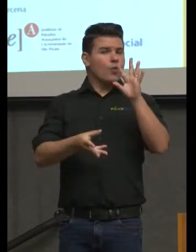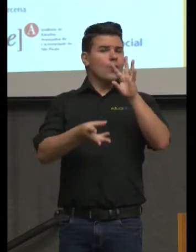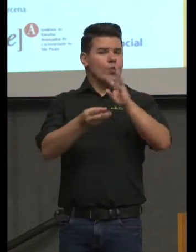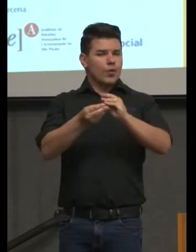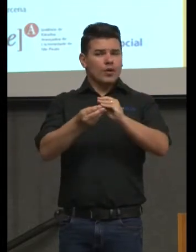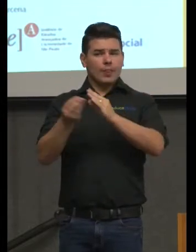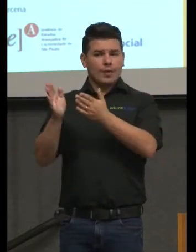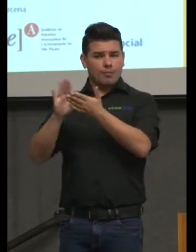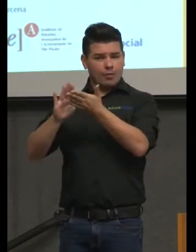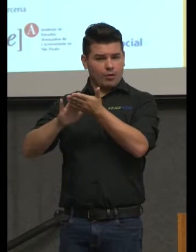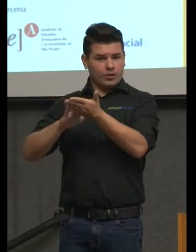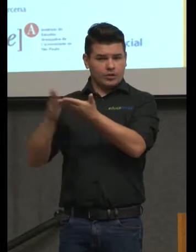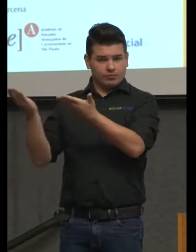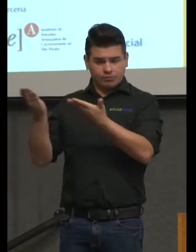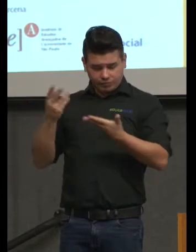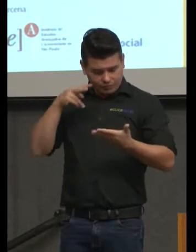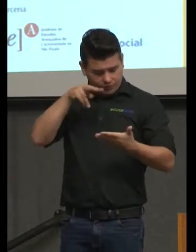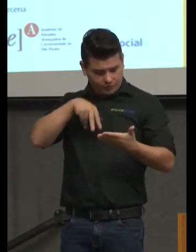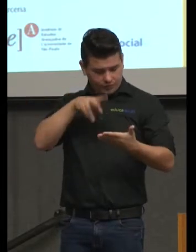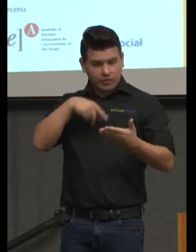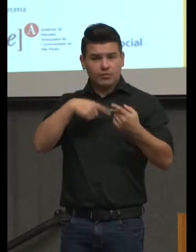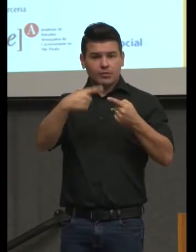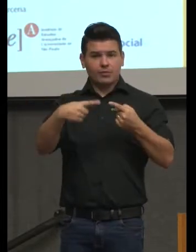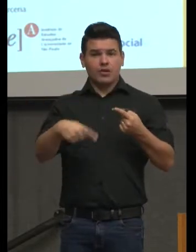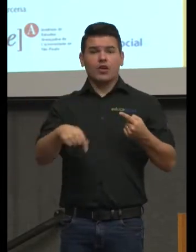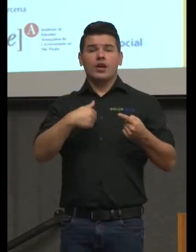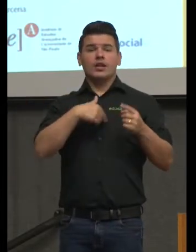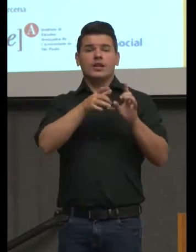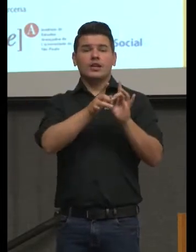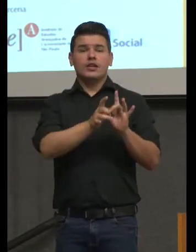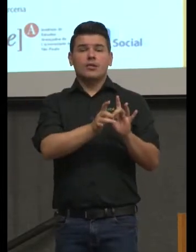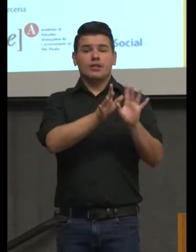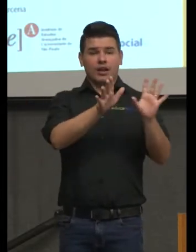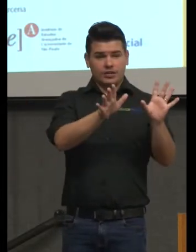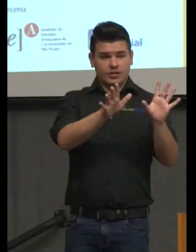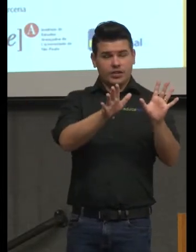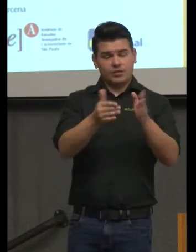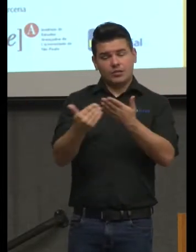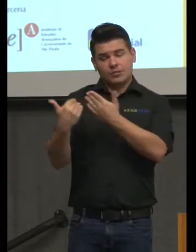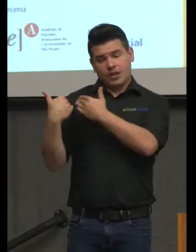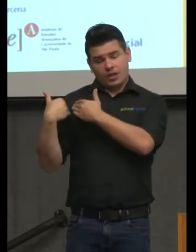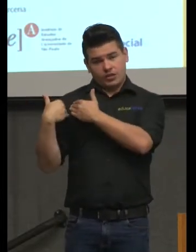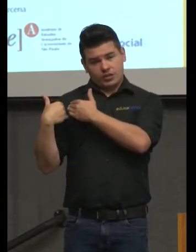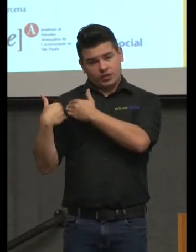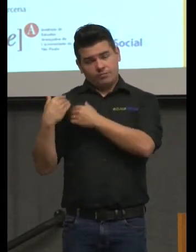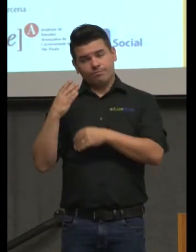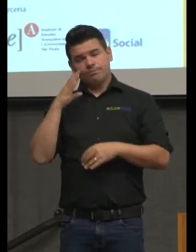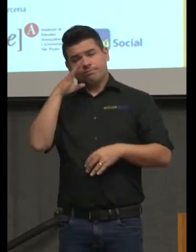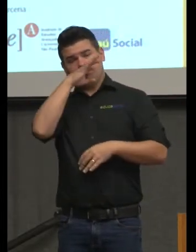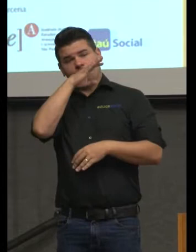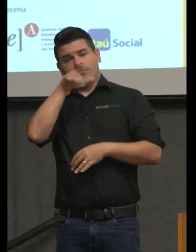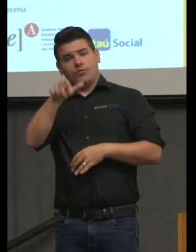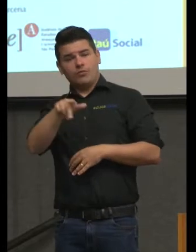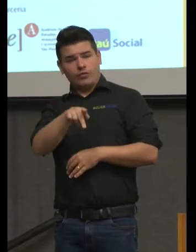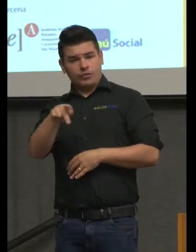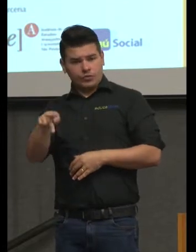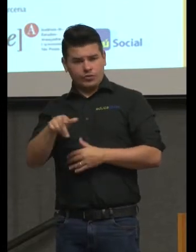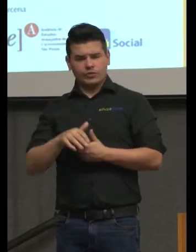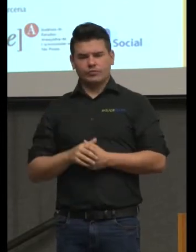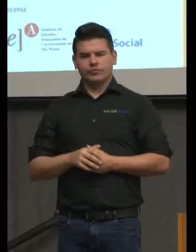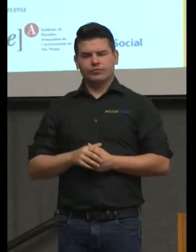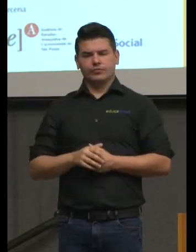me propuseram trabalhar. Liberdade, responsabilidade e tolerância na ação do professor. Educar envolve